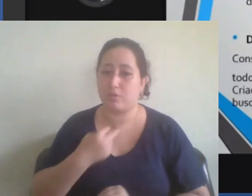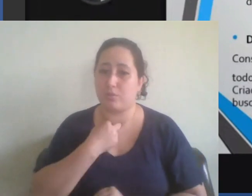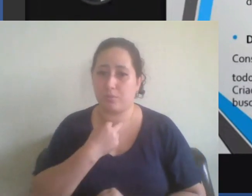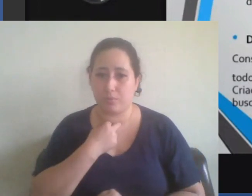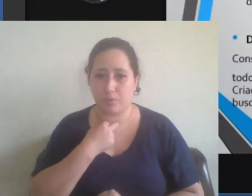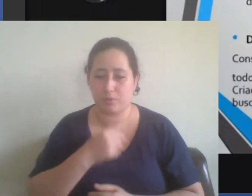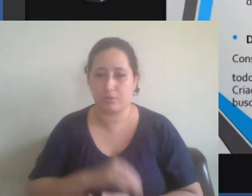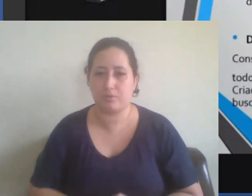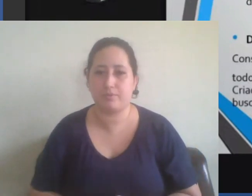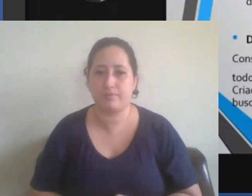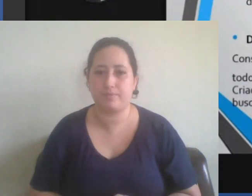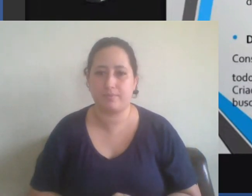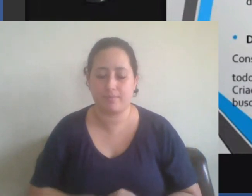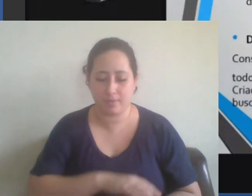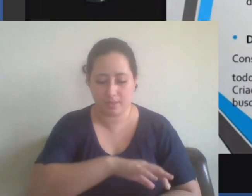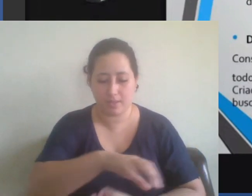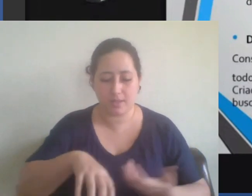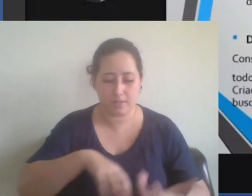elas estão muito mais